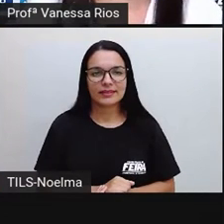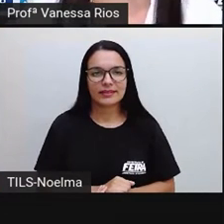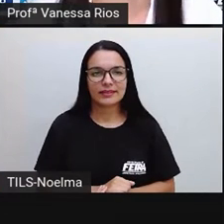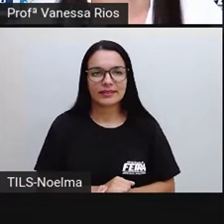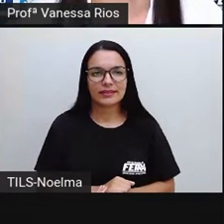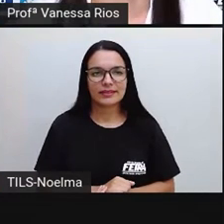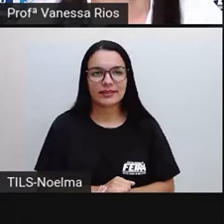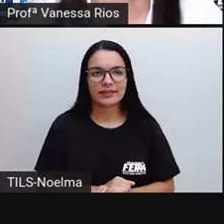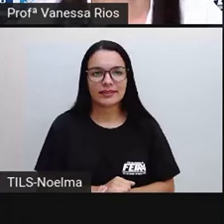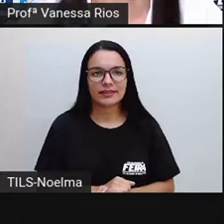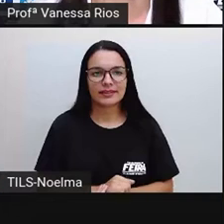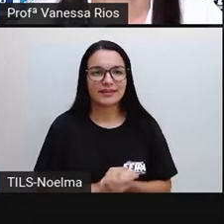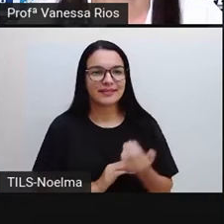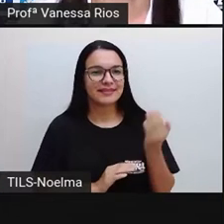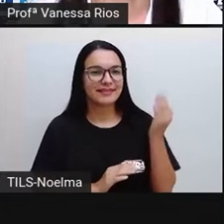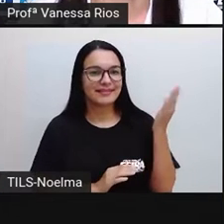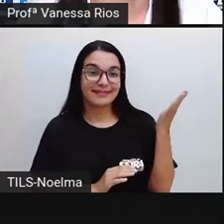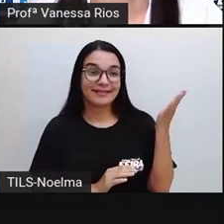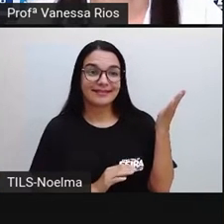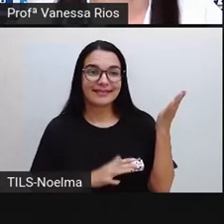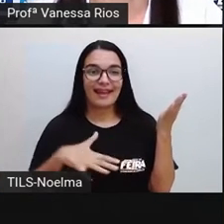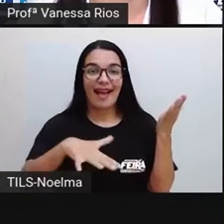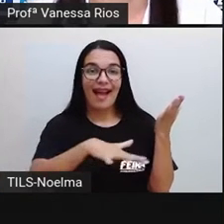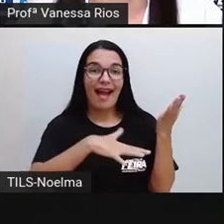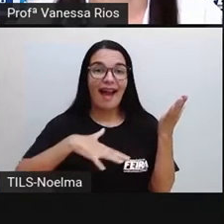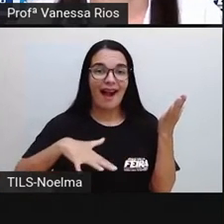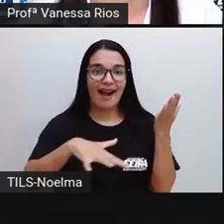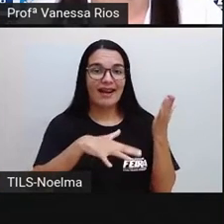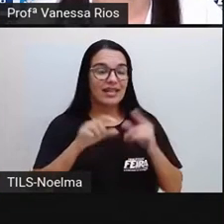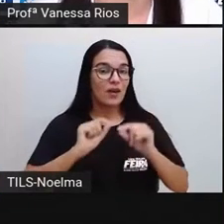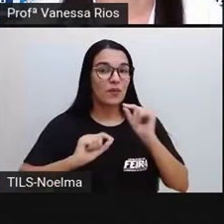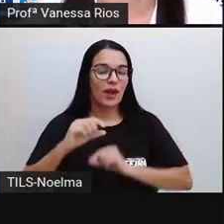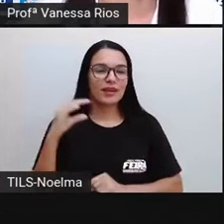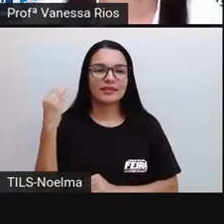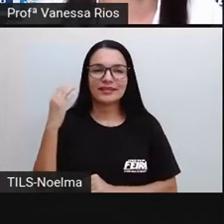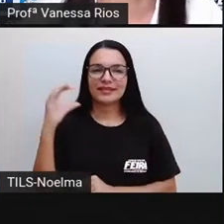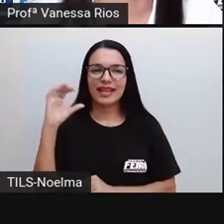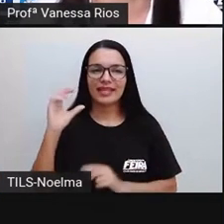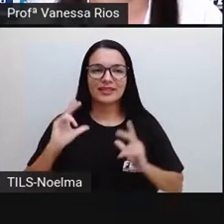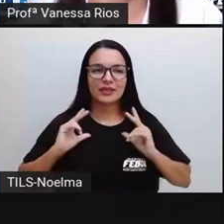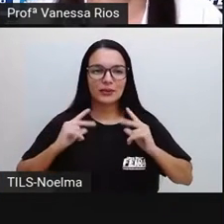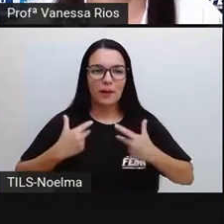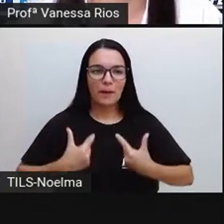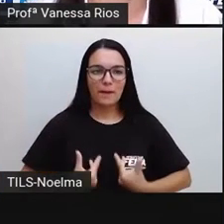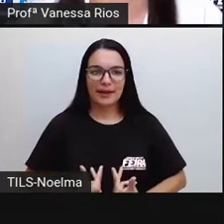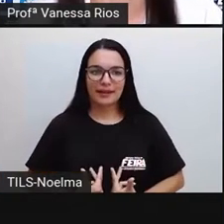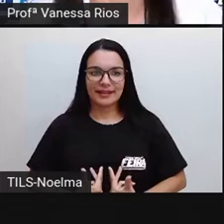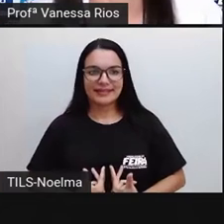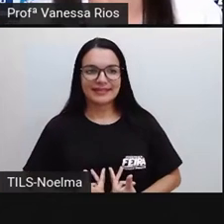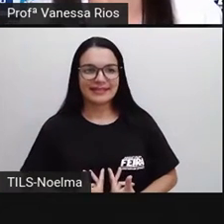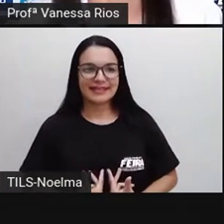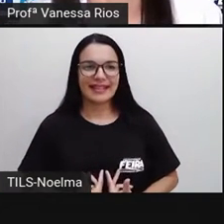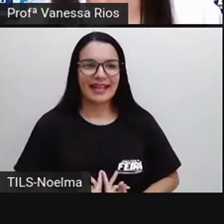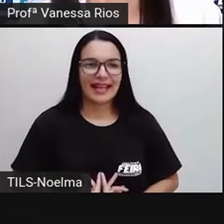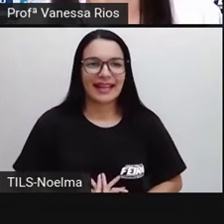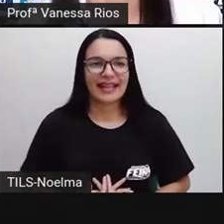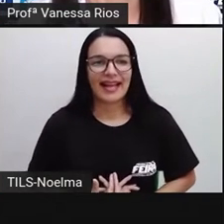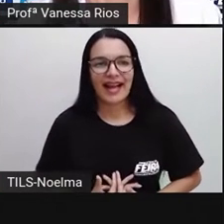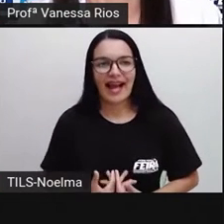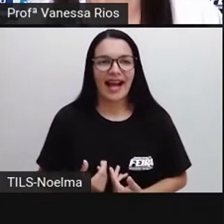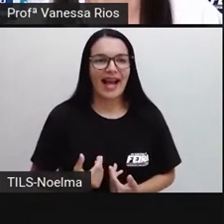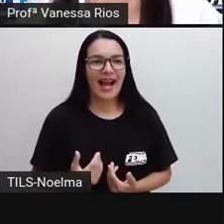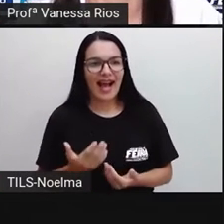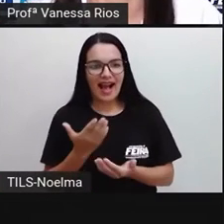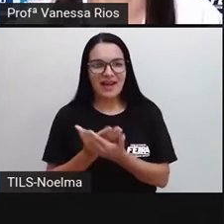Olhem só, turma, nossa aula agora, ela é de ciências humanas e nessa aula de ciências